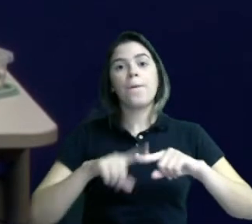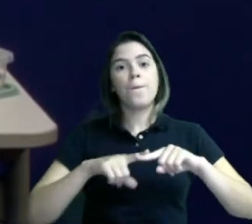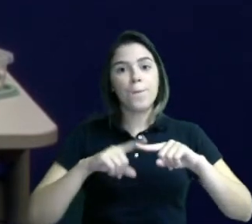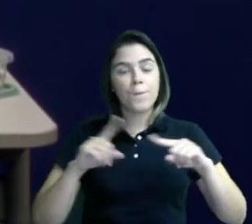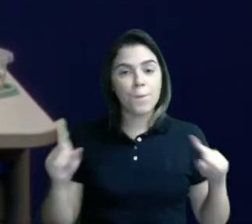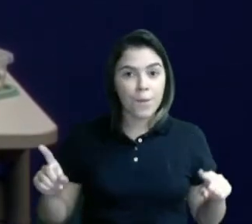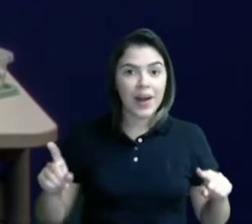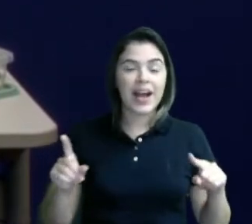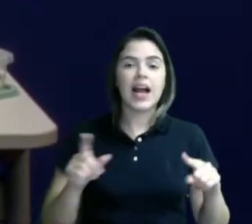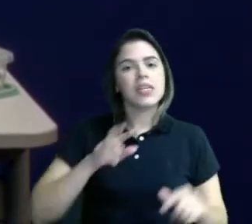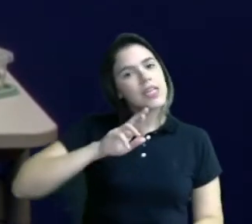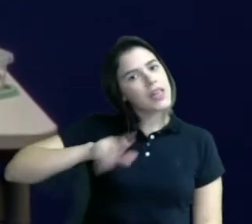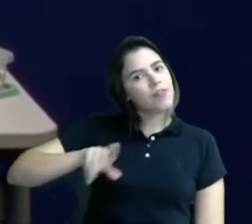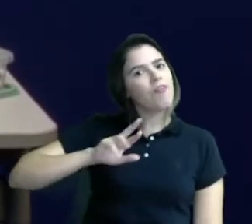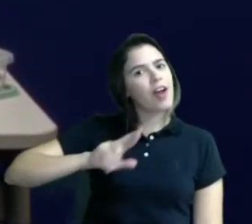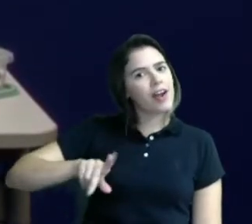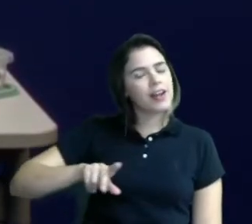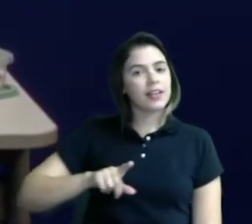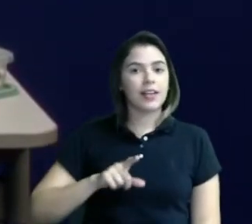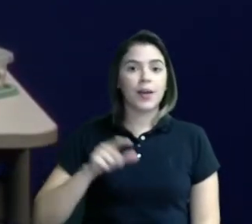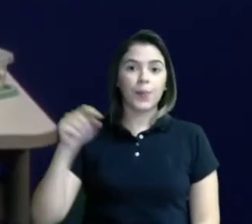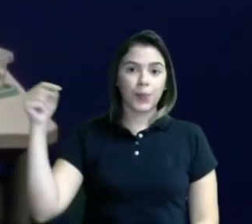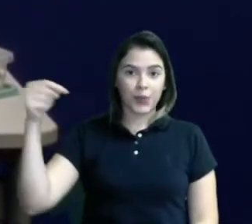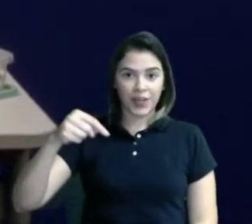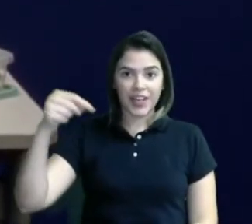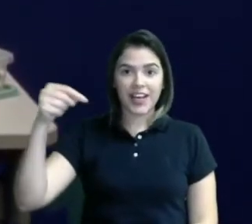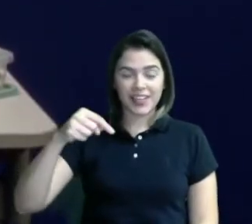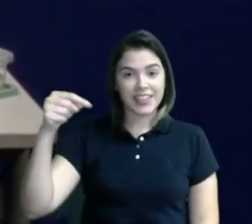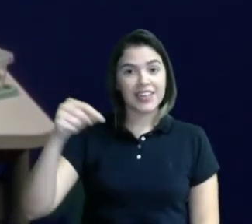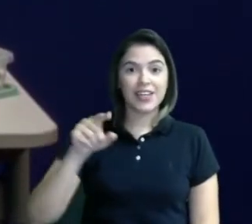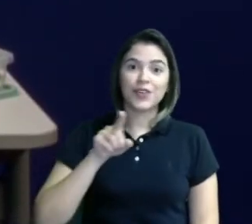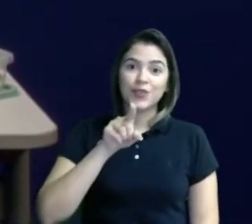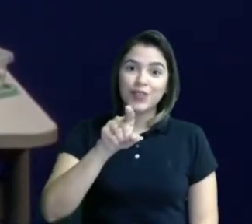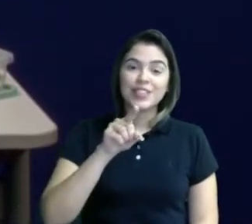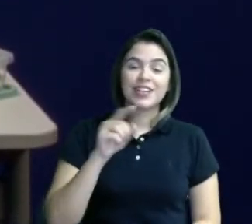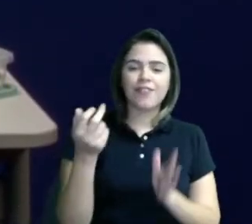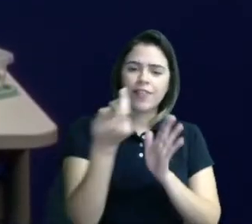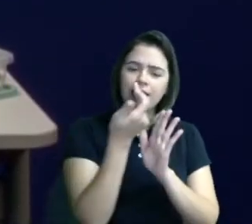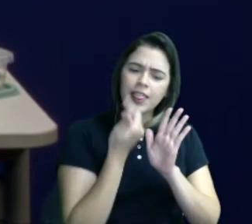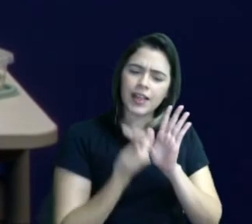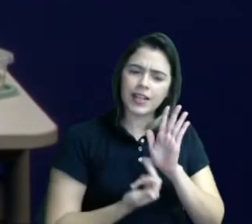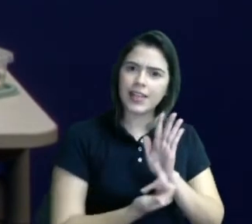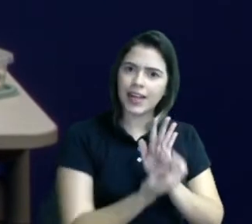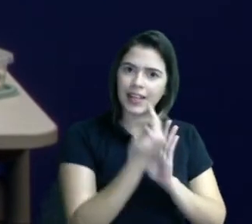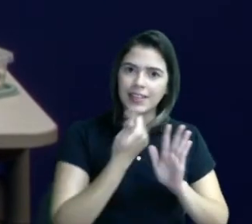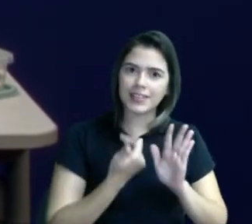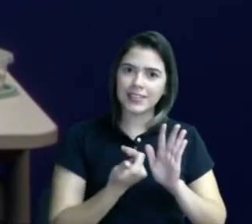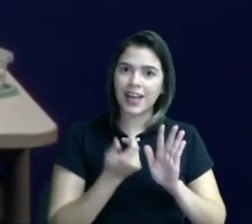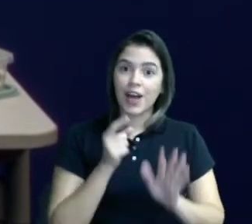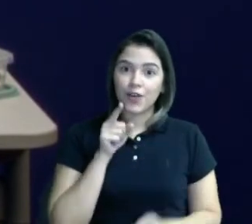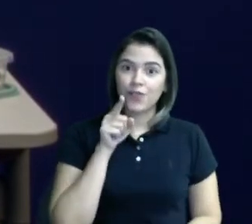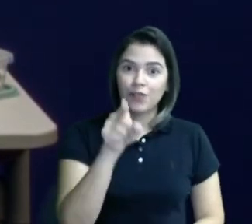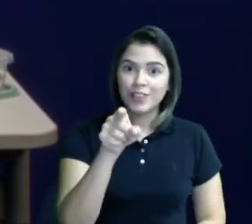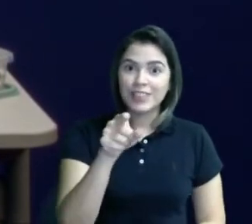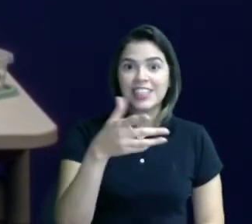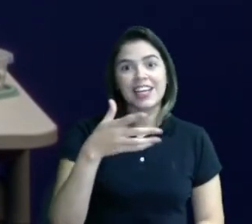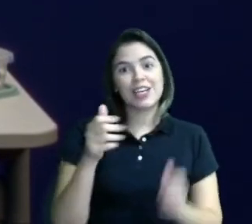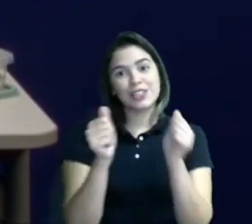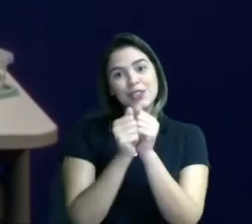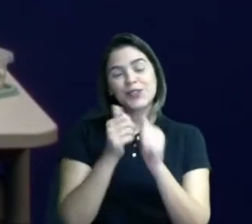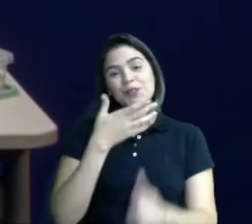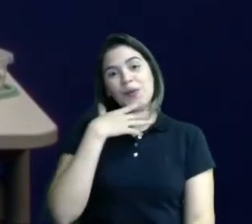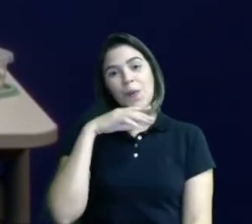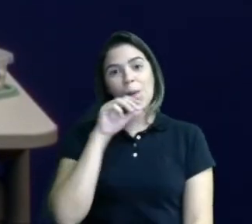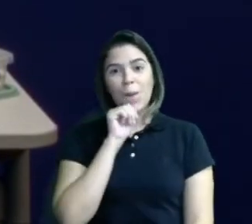ser um porta-retratos diferente. Porque aqui, você vai desenhar você e o seu papai.